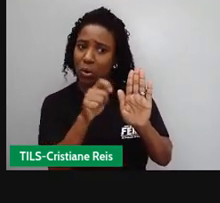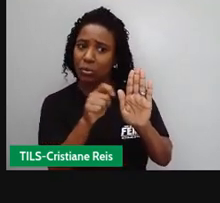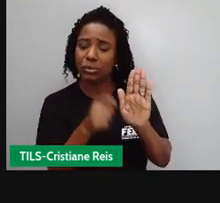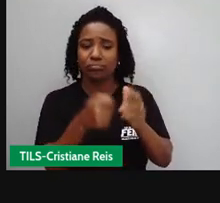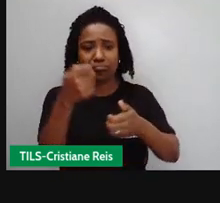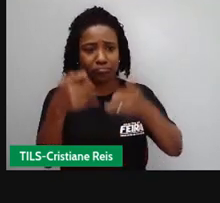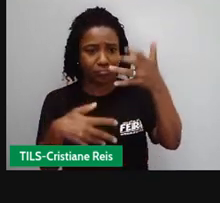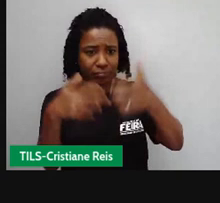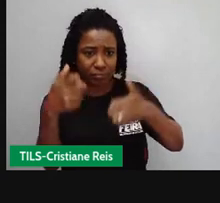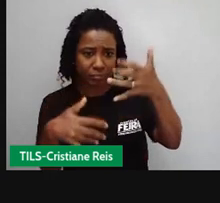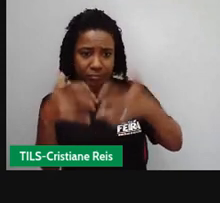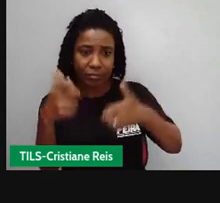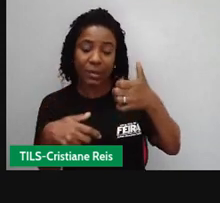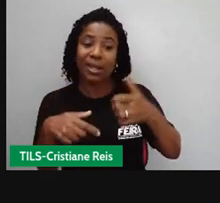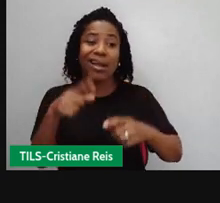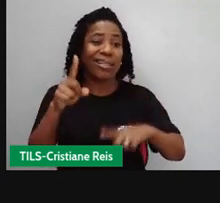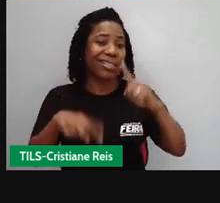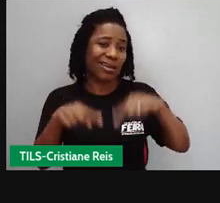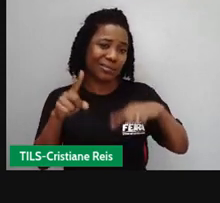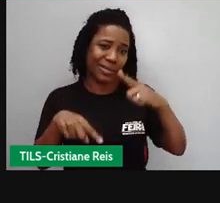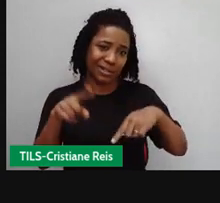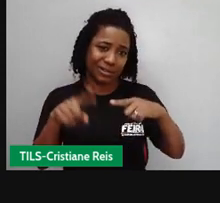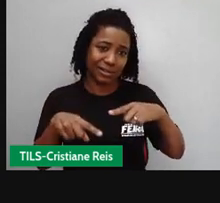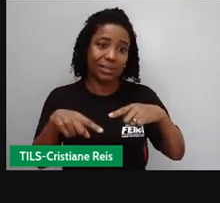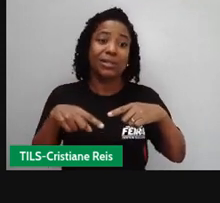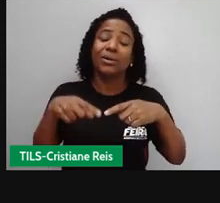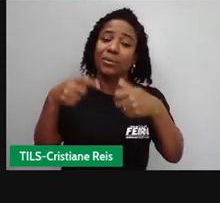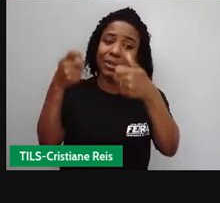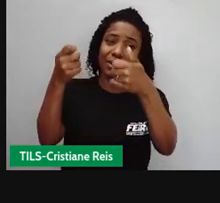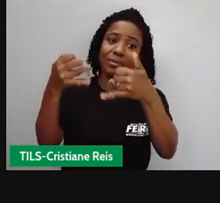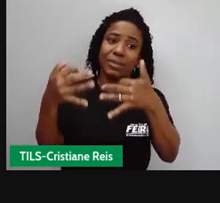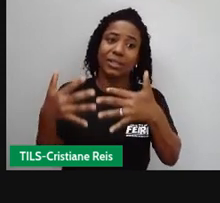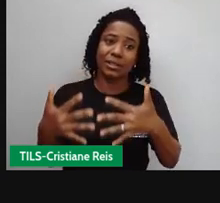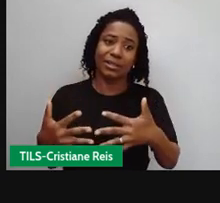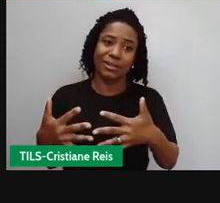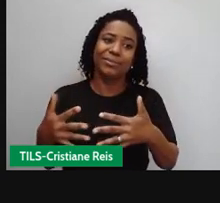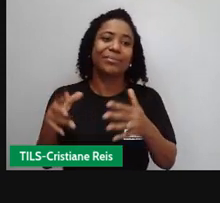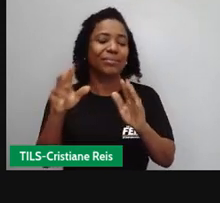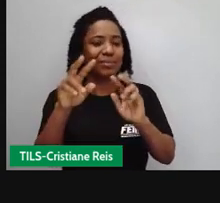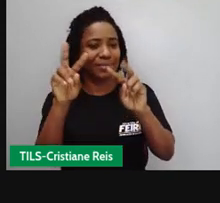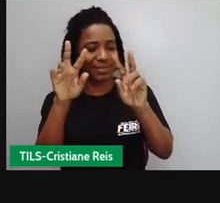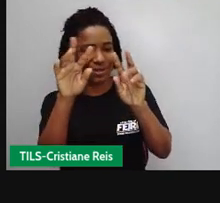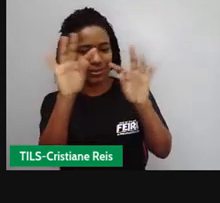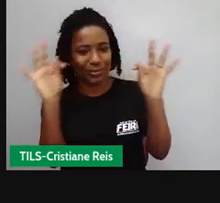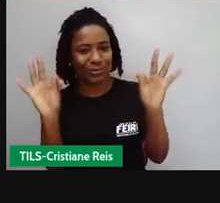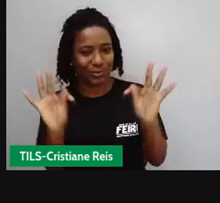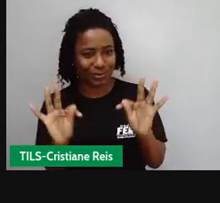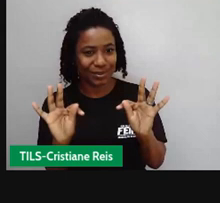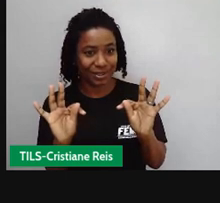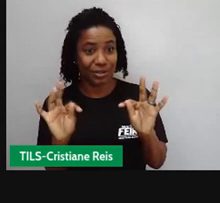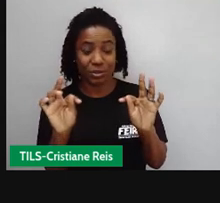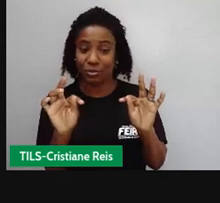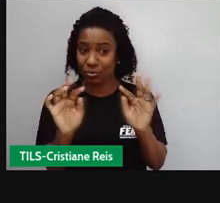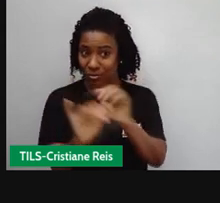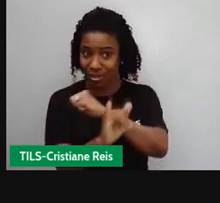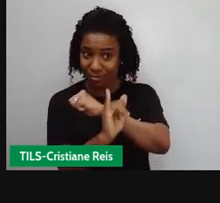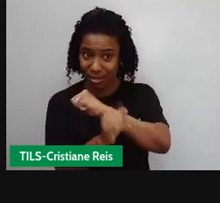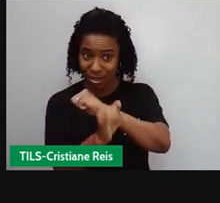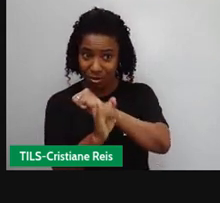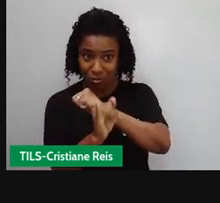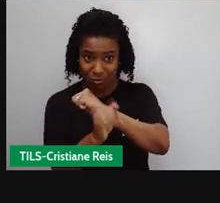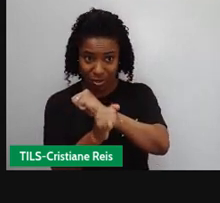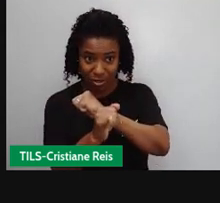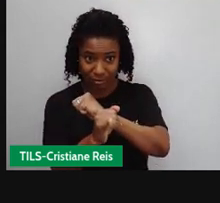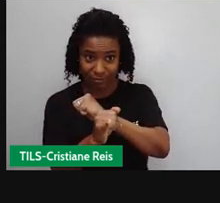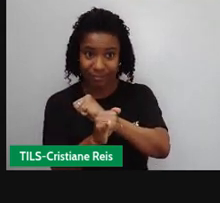com o que está sendo passado ali, por aquele texto, por aquela crônica, já que elas entram aí em diversos assuntos e